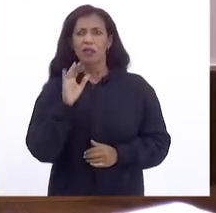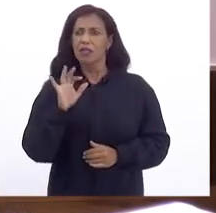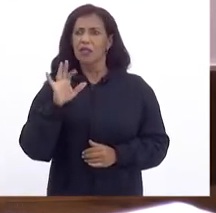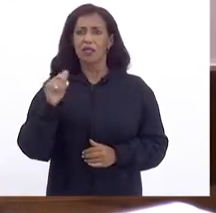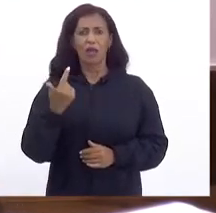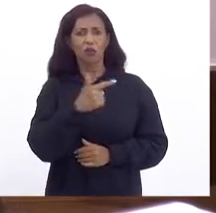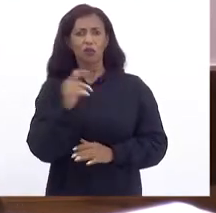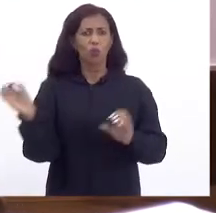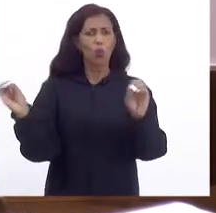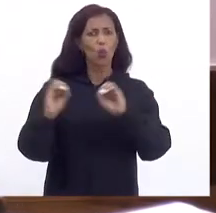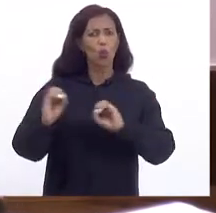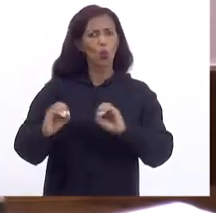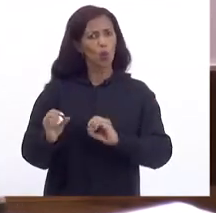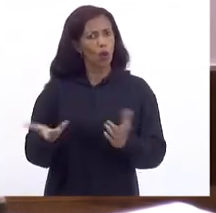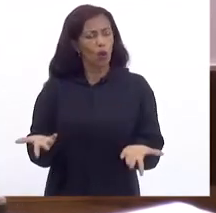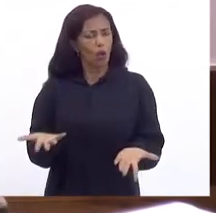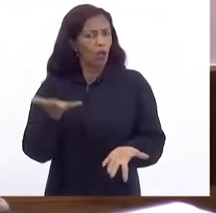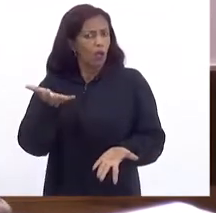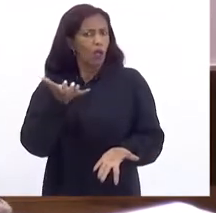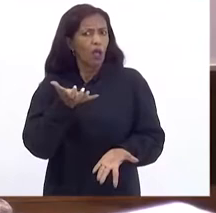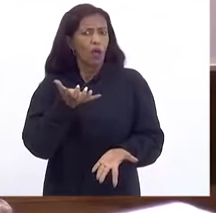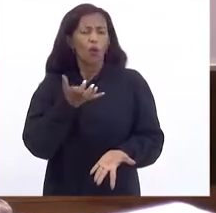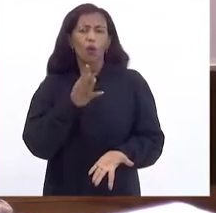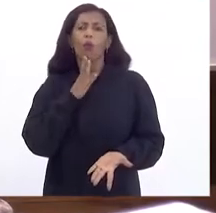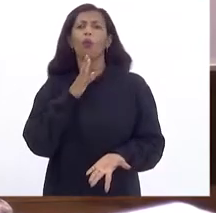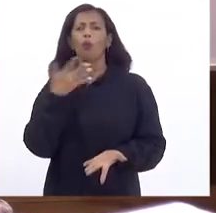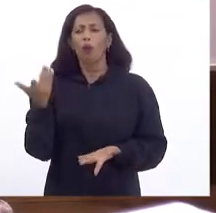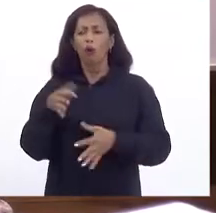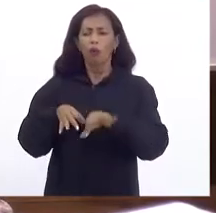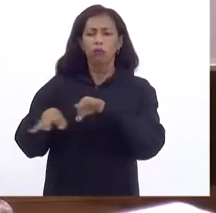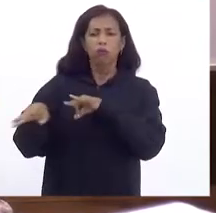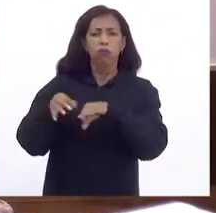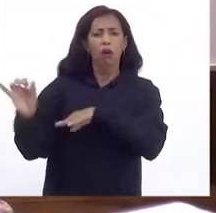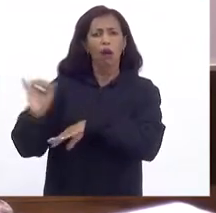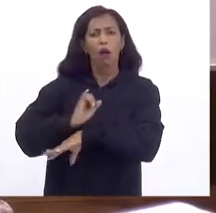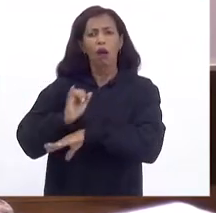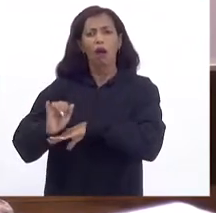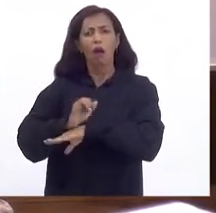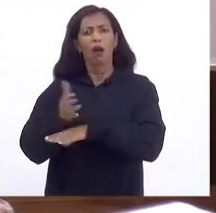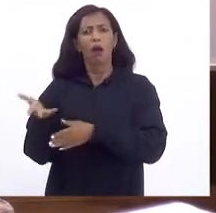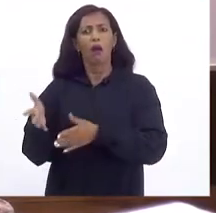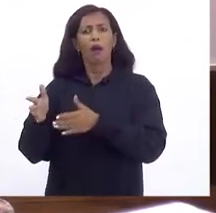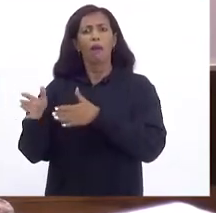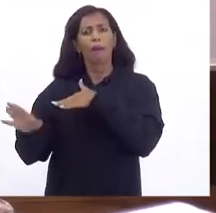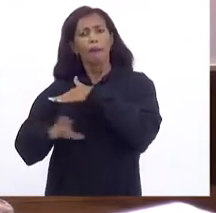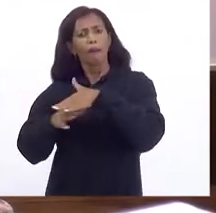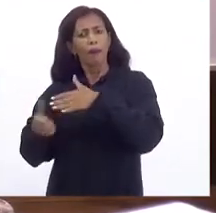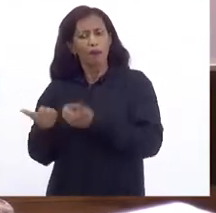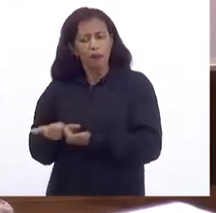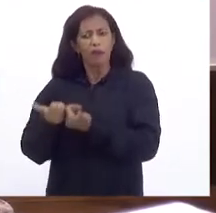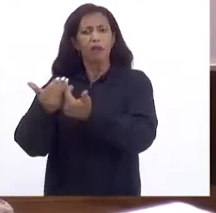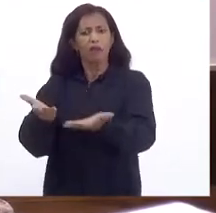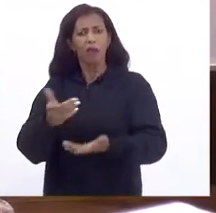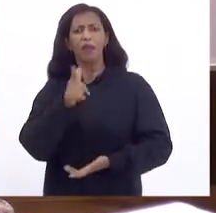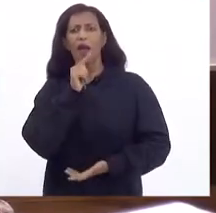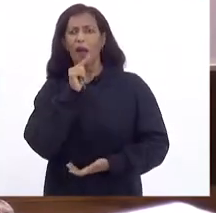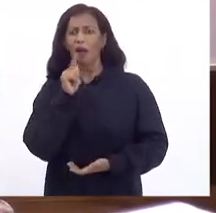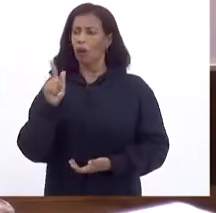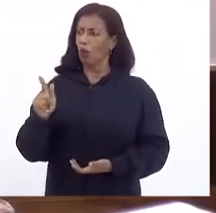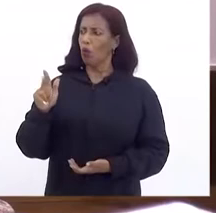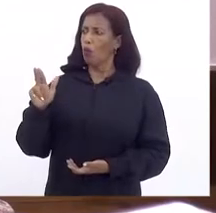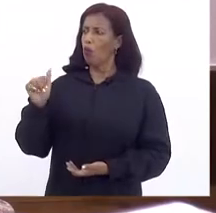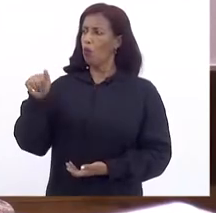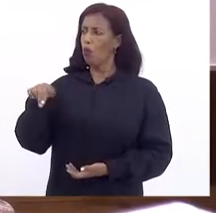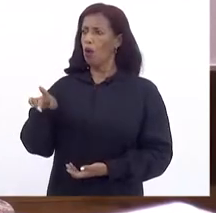Então eu queria Conhecer Qual é o planejamento Para a CEDAI Que fica Que vai fornecer Água Do Guandu